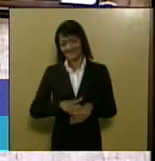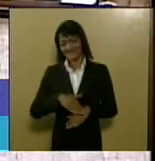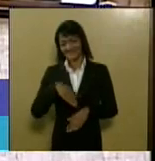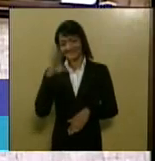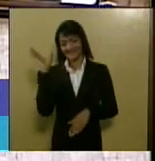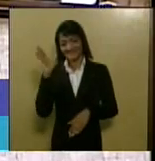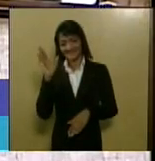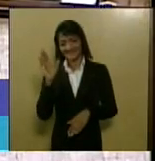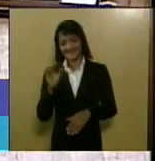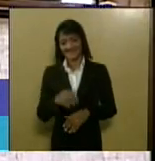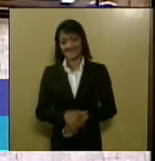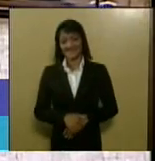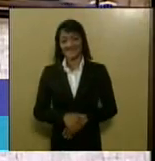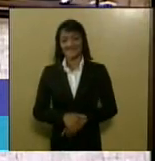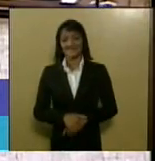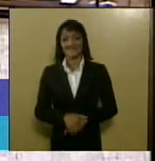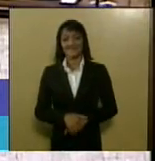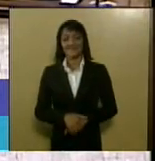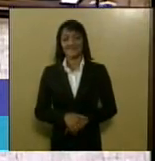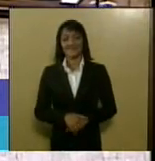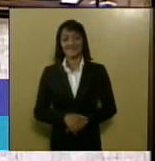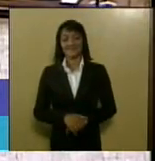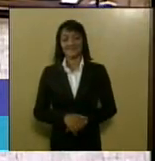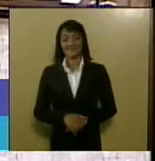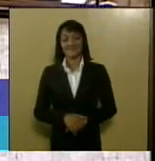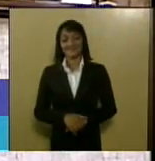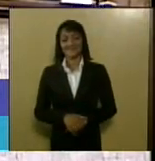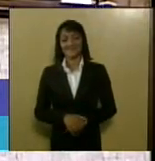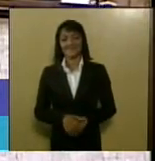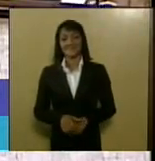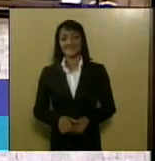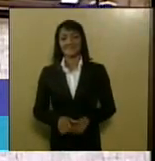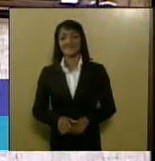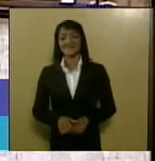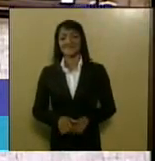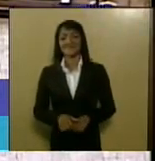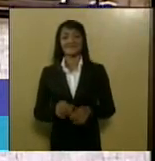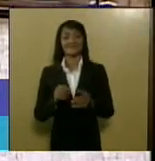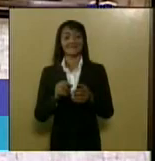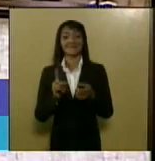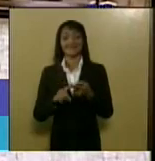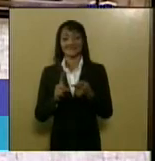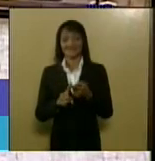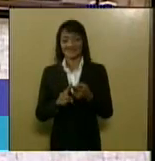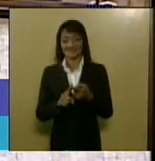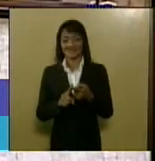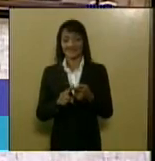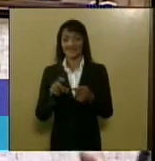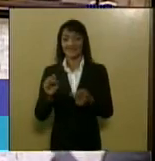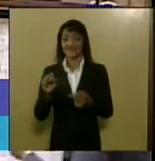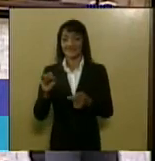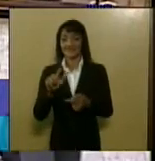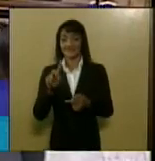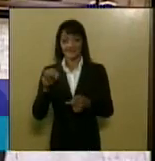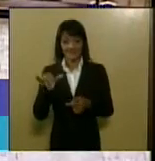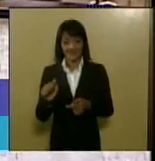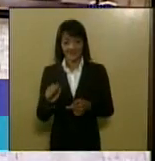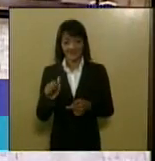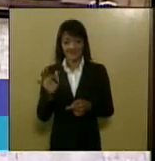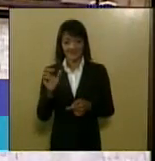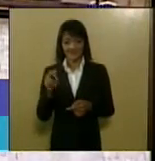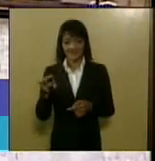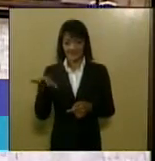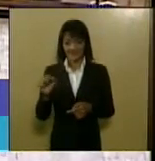o requerimento da deputada Silvia Fontes que é para segunda-feira à tarde